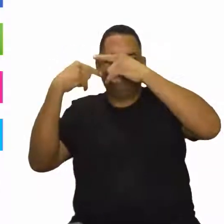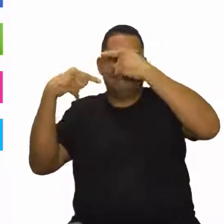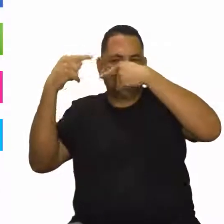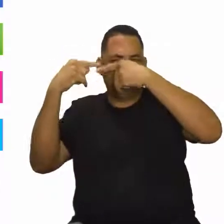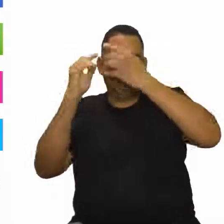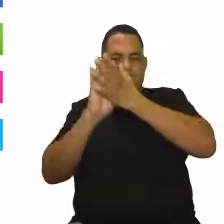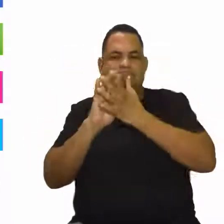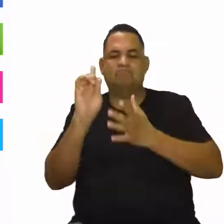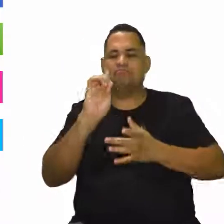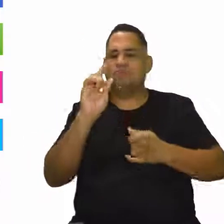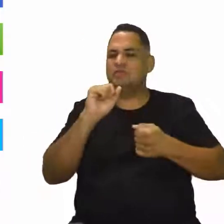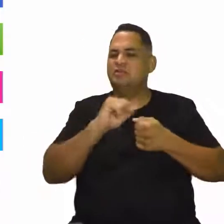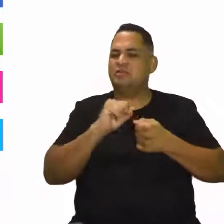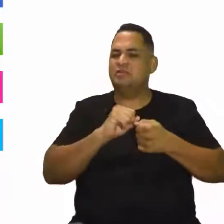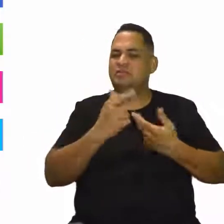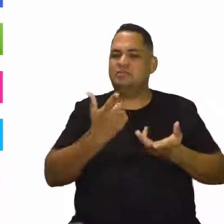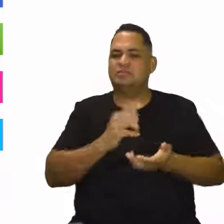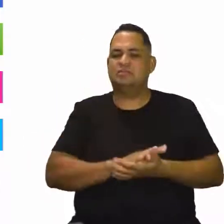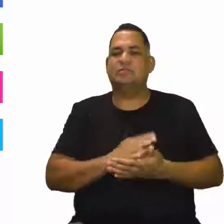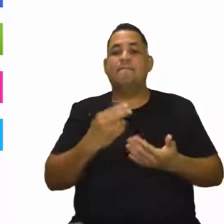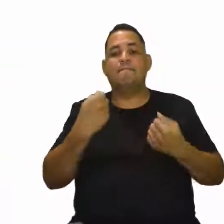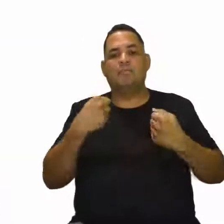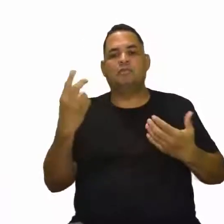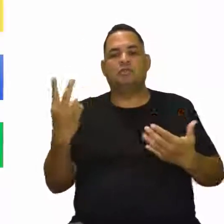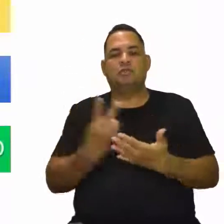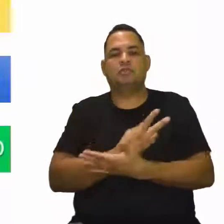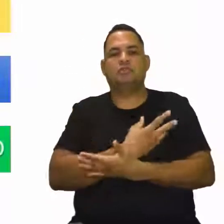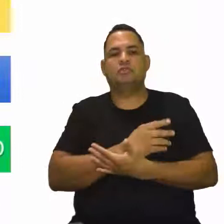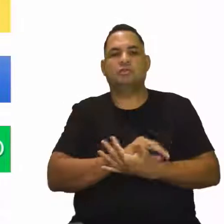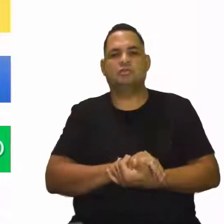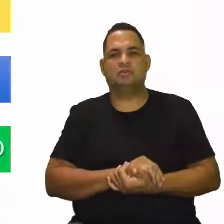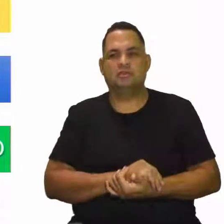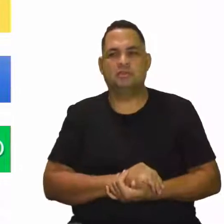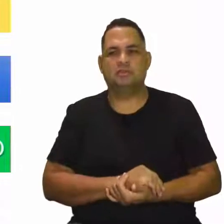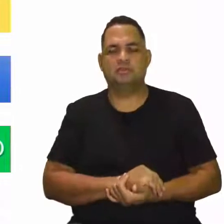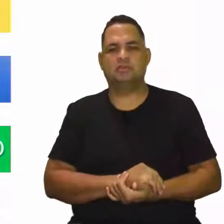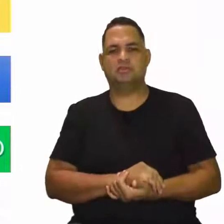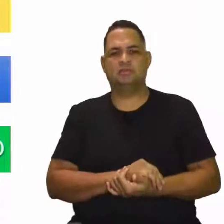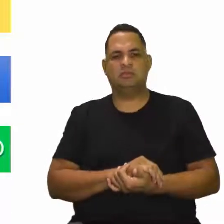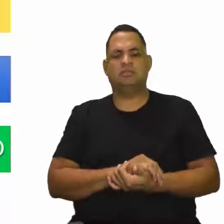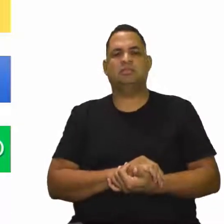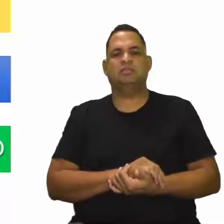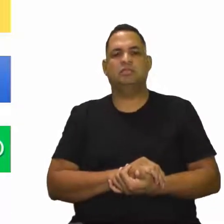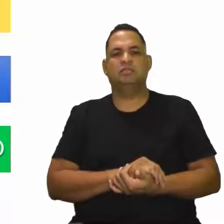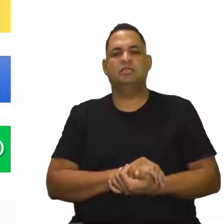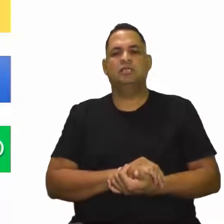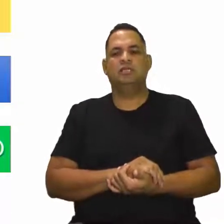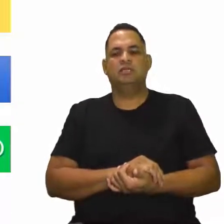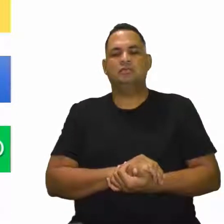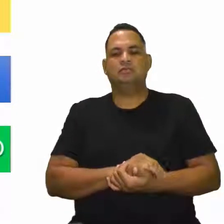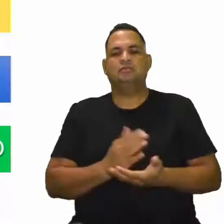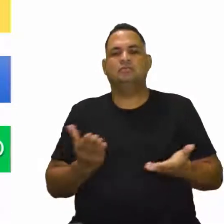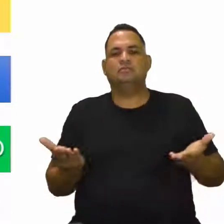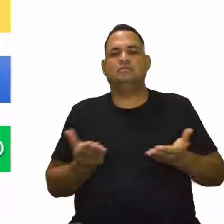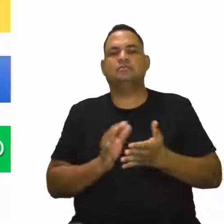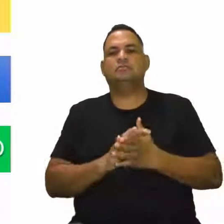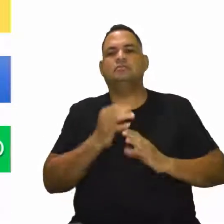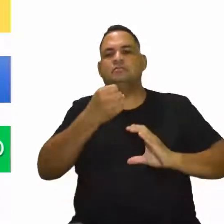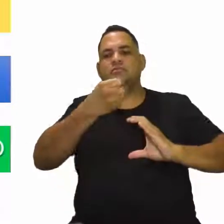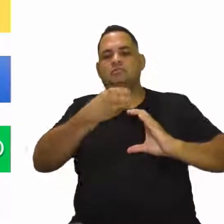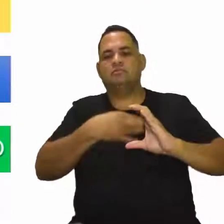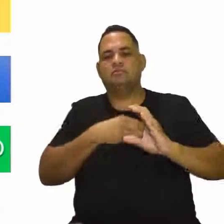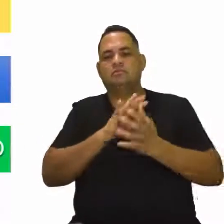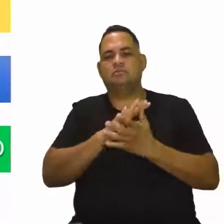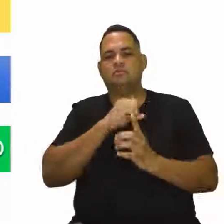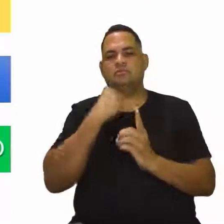mais feitas, então pode acontecer isso. O mais, prof? Agora nós falamos um pouco da característica aí